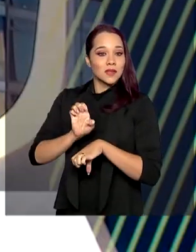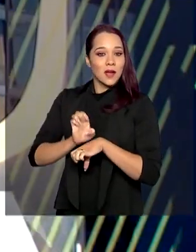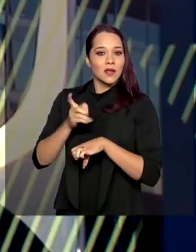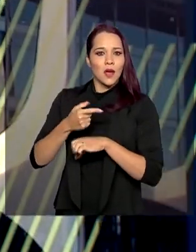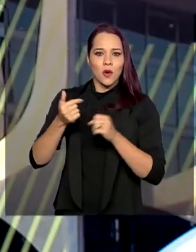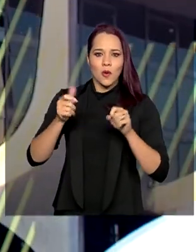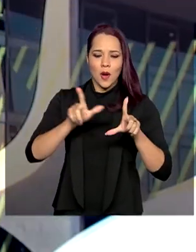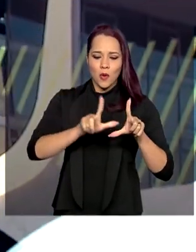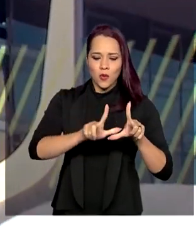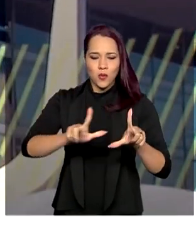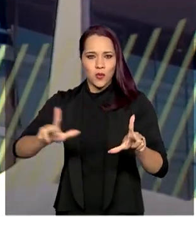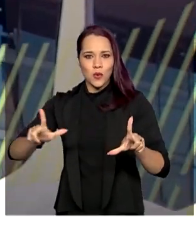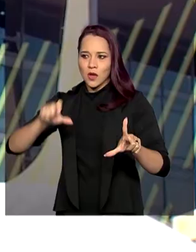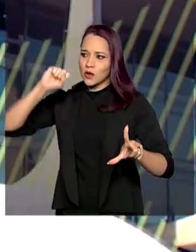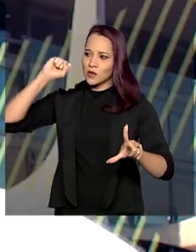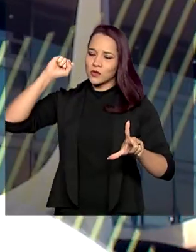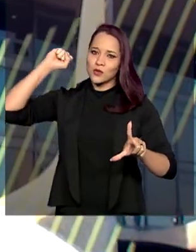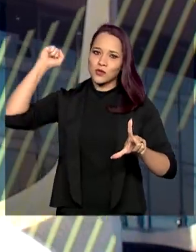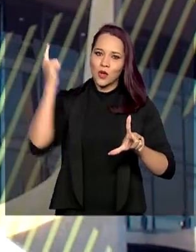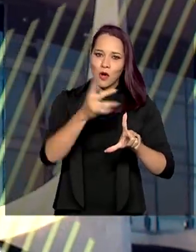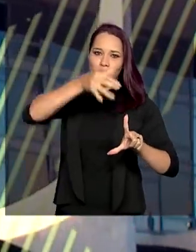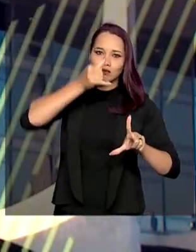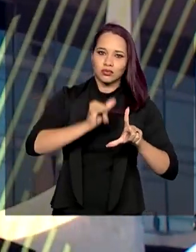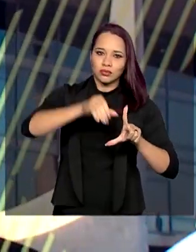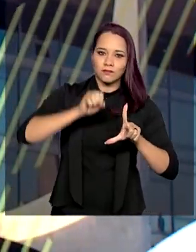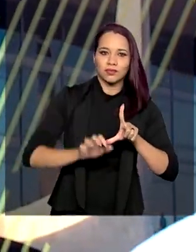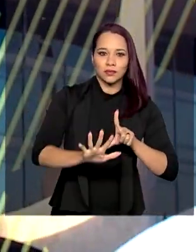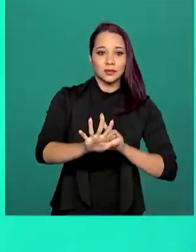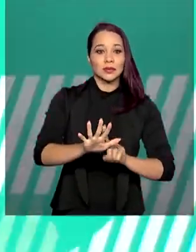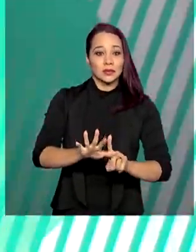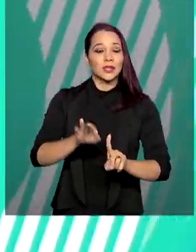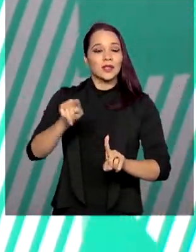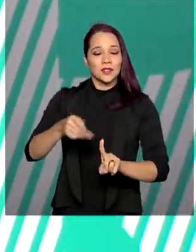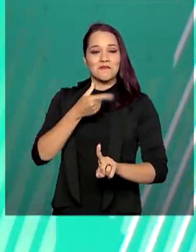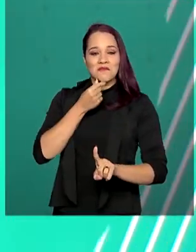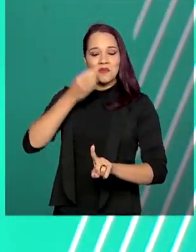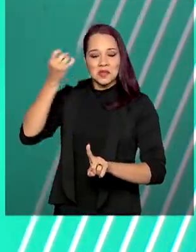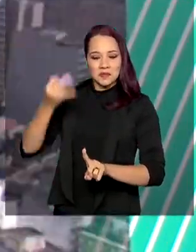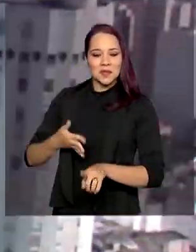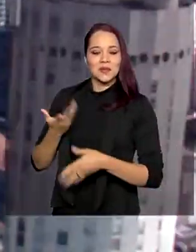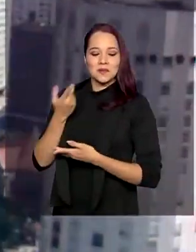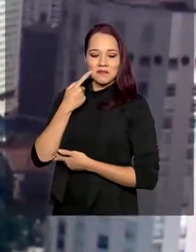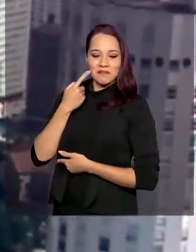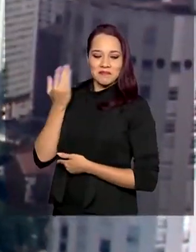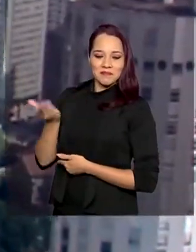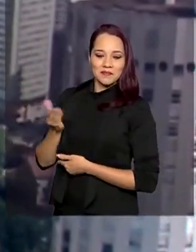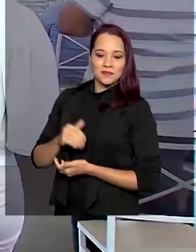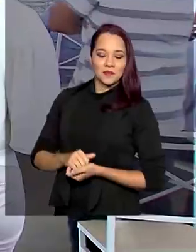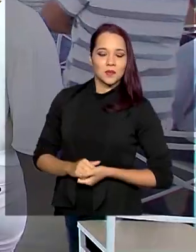fotovoltaica que gera energia com a luz do sol. Dima Soudi acompanhou e tem os detalhes.